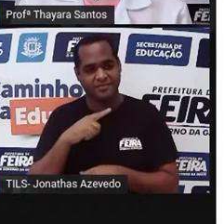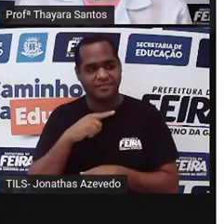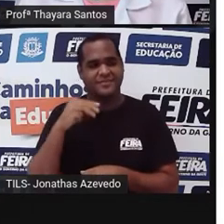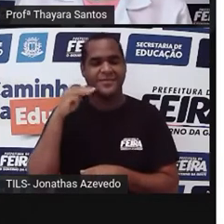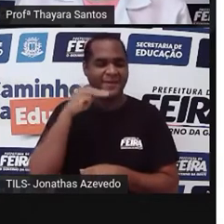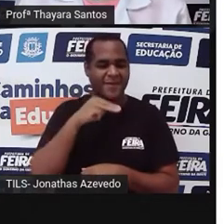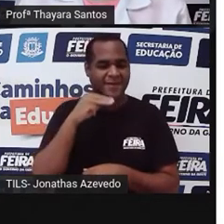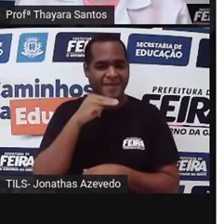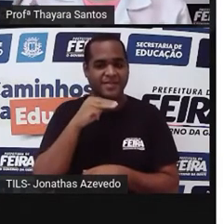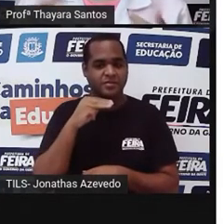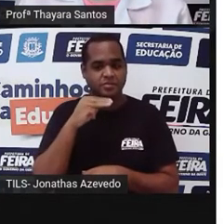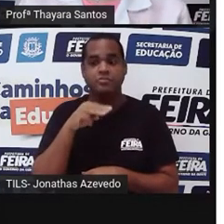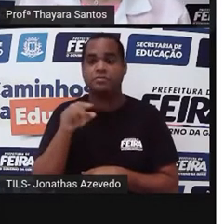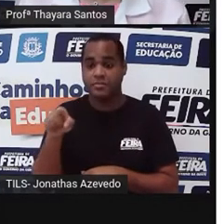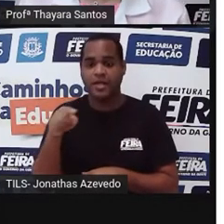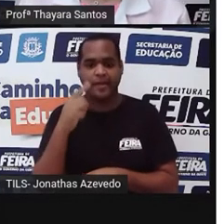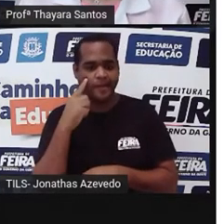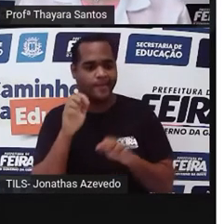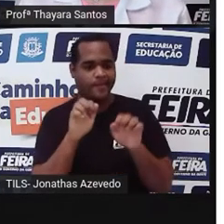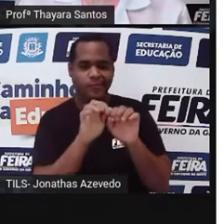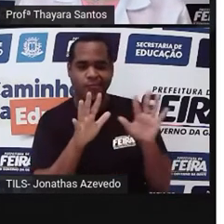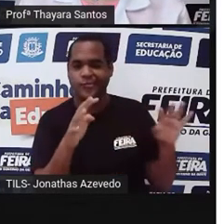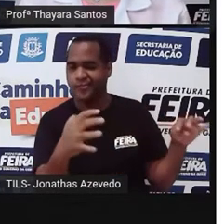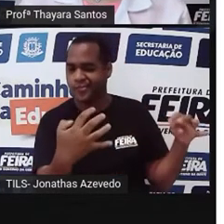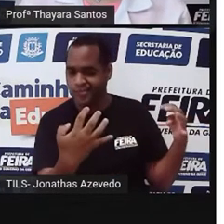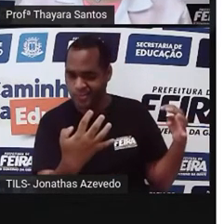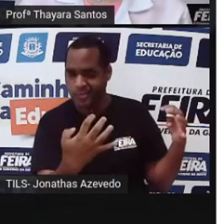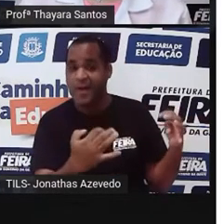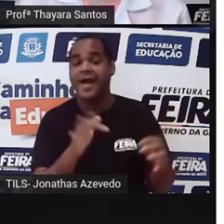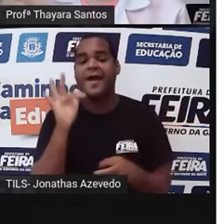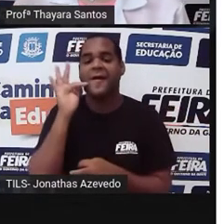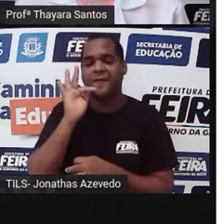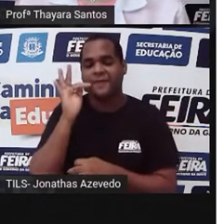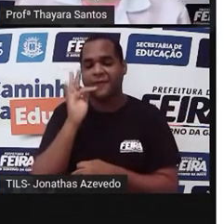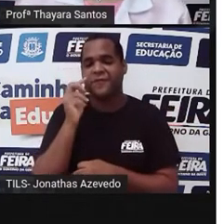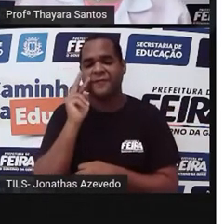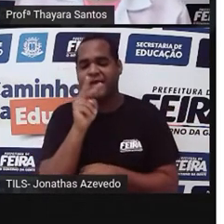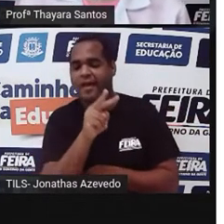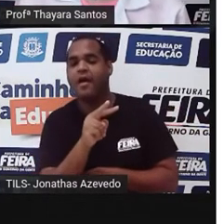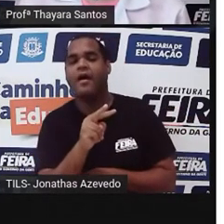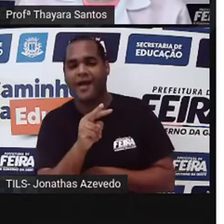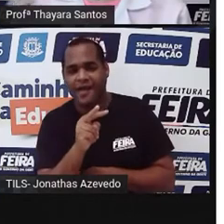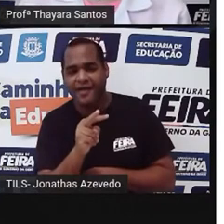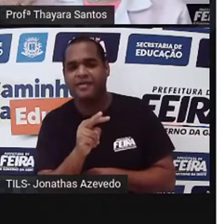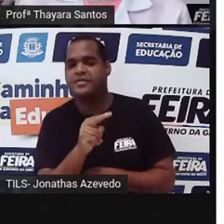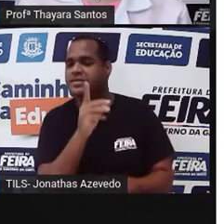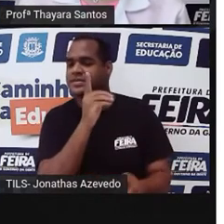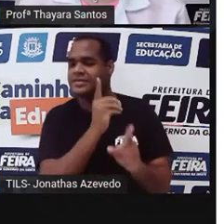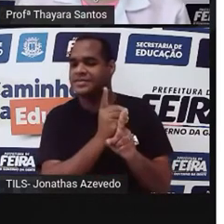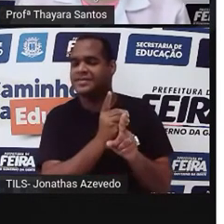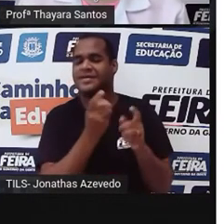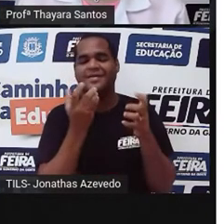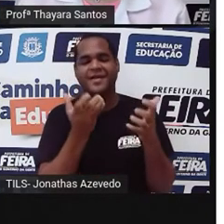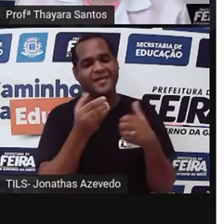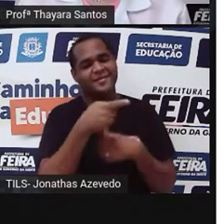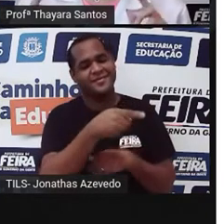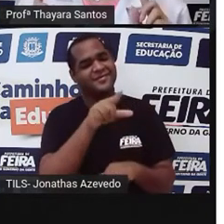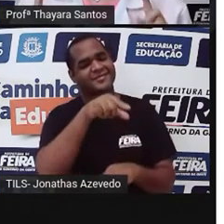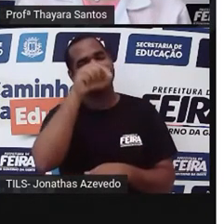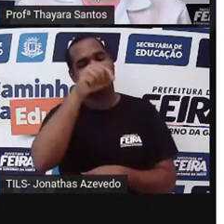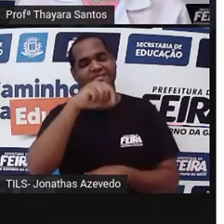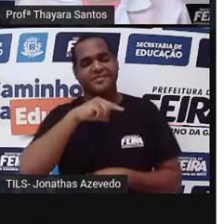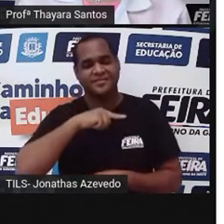Os animais, eles acabam desenvolvendo algumas características pra chamar a atenção do parceiro. Pra fazer com que ele seja escolhido.